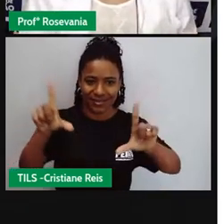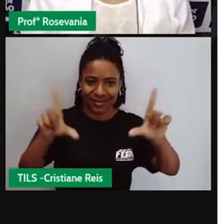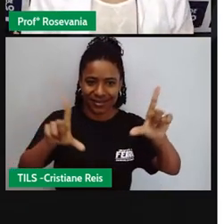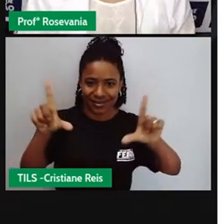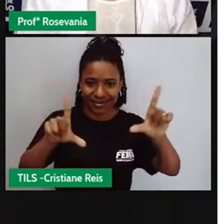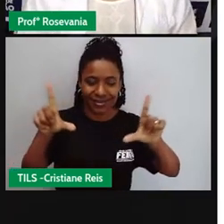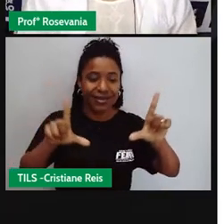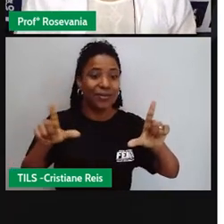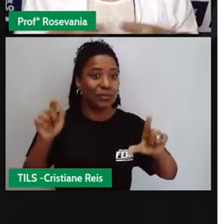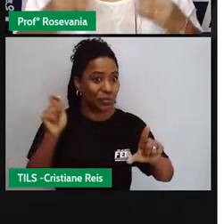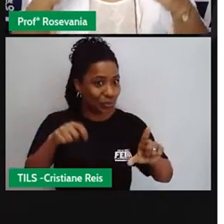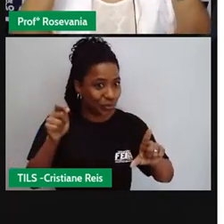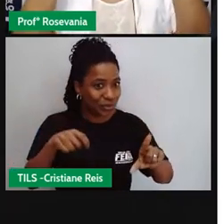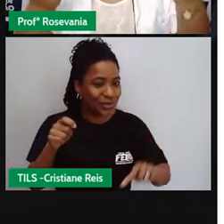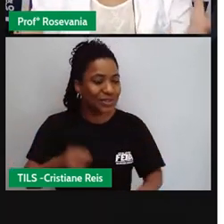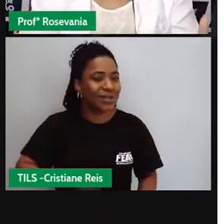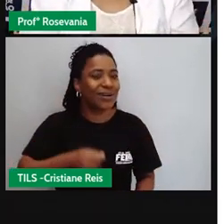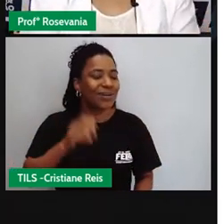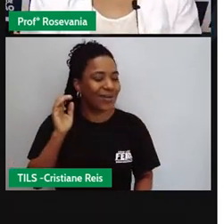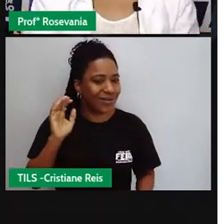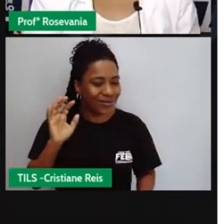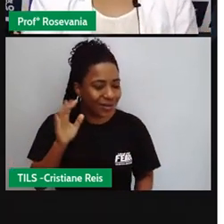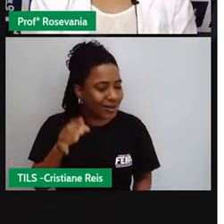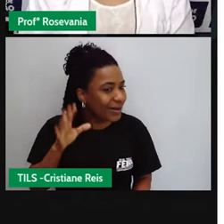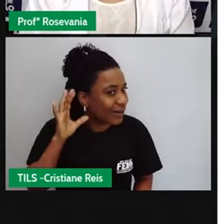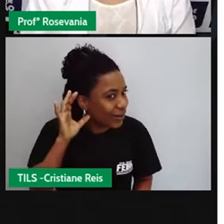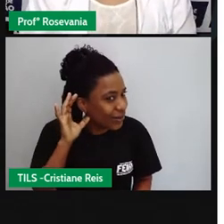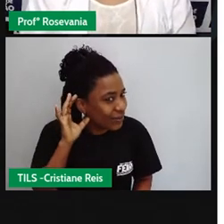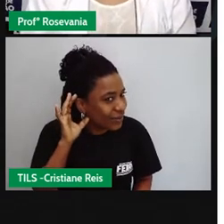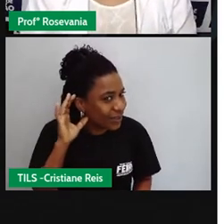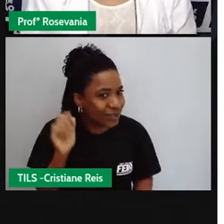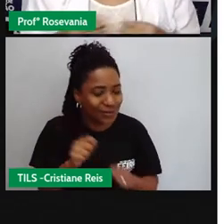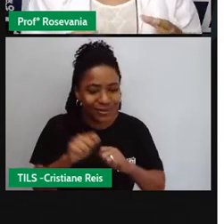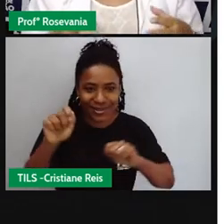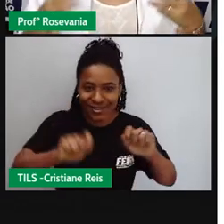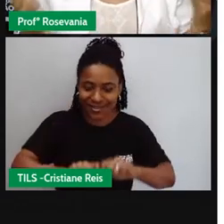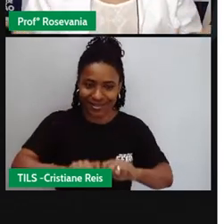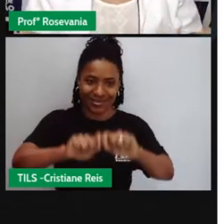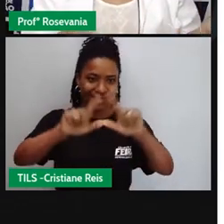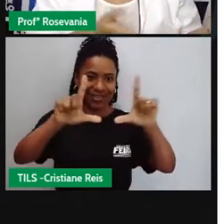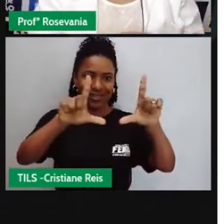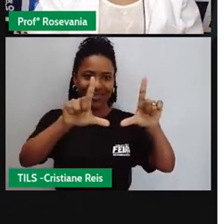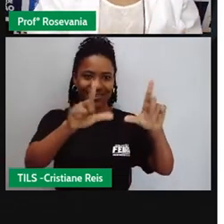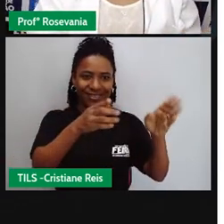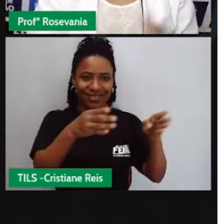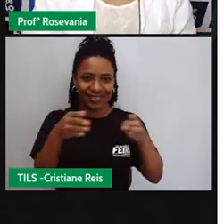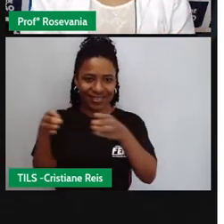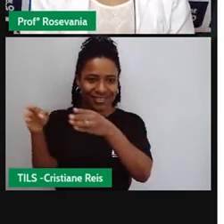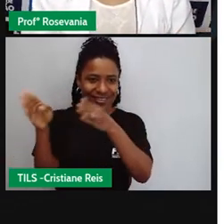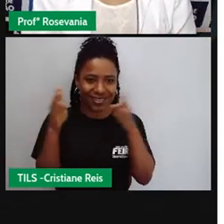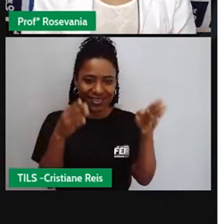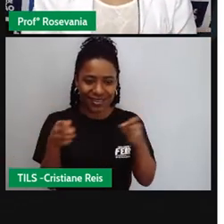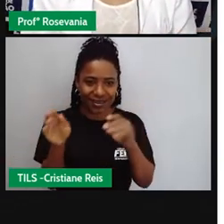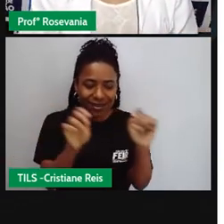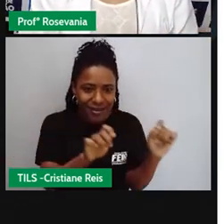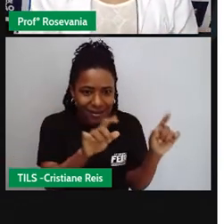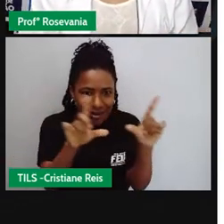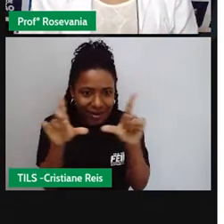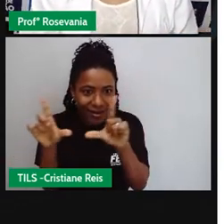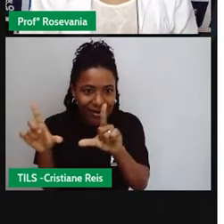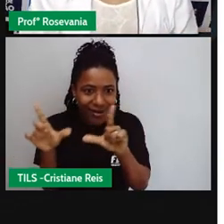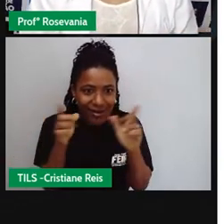o áudio você já tinha a imagem junto não era somente o áudio como a gente escutava no